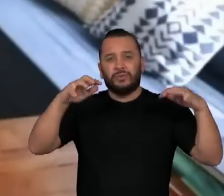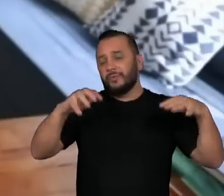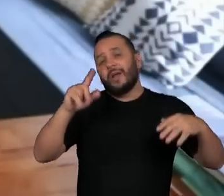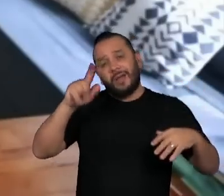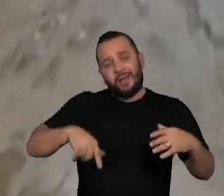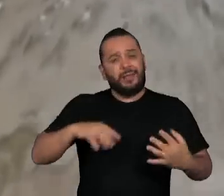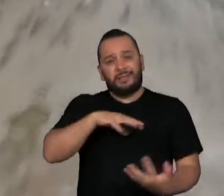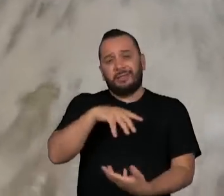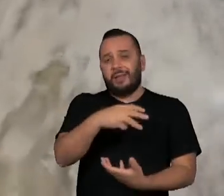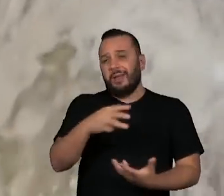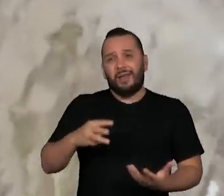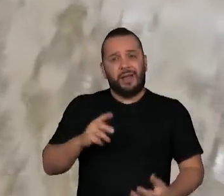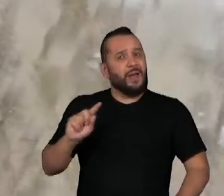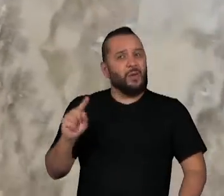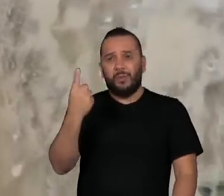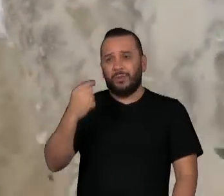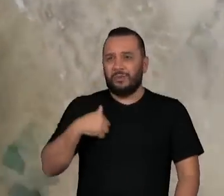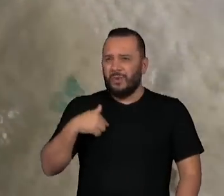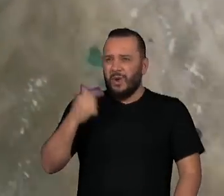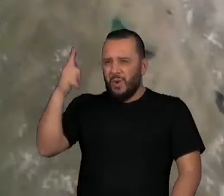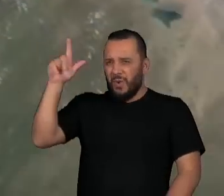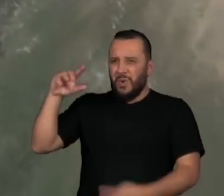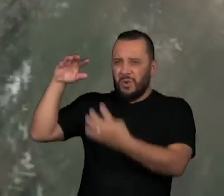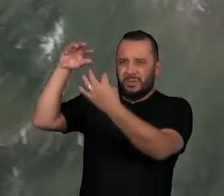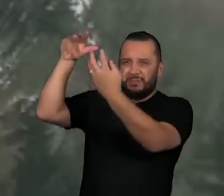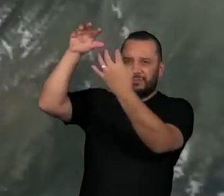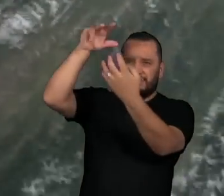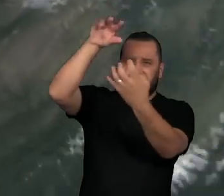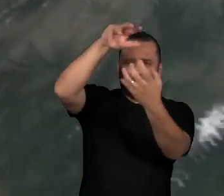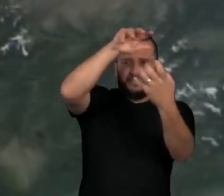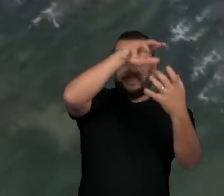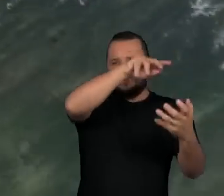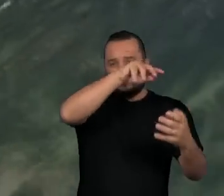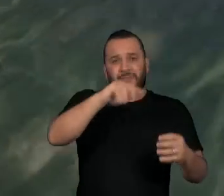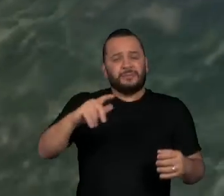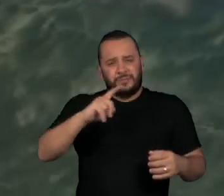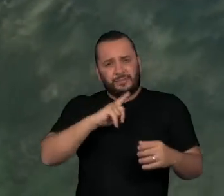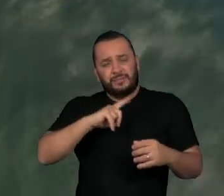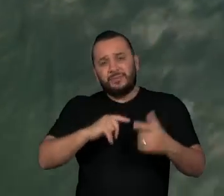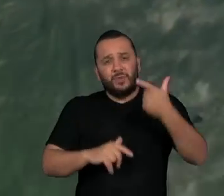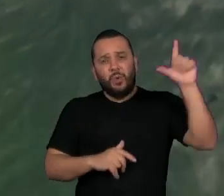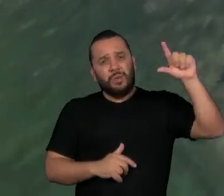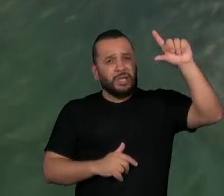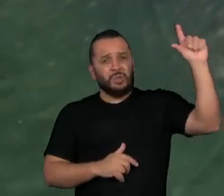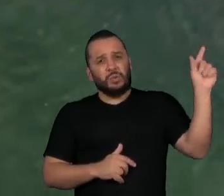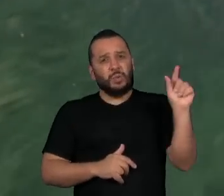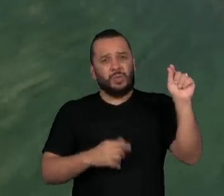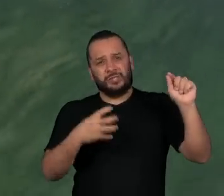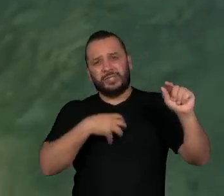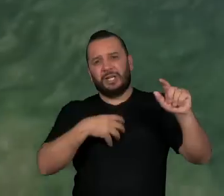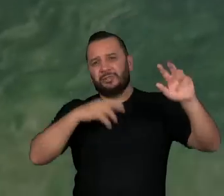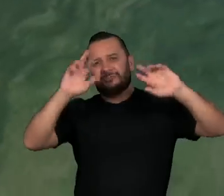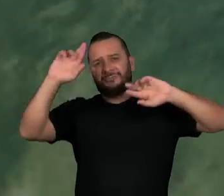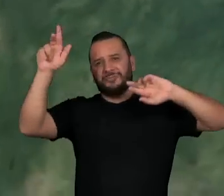o planeta Terra. Outros planetas e outras luas do nosso sistema solar têm uma dinâmica completamente diferente, né? Seria